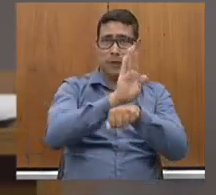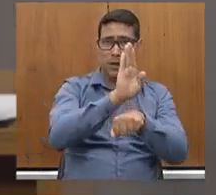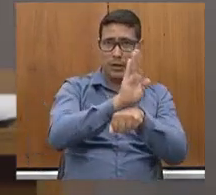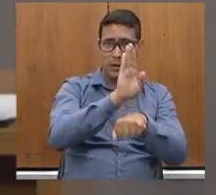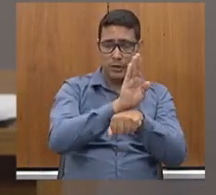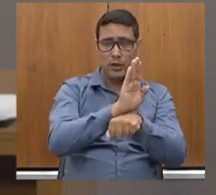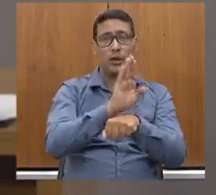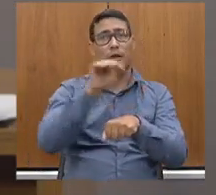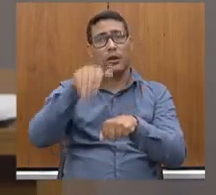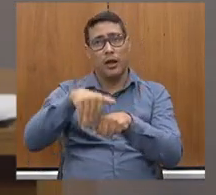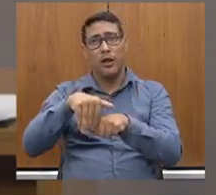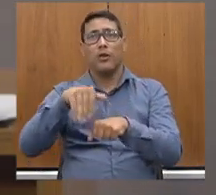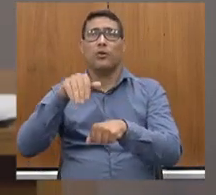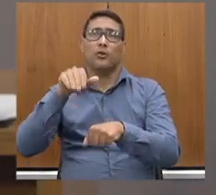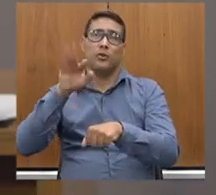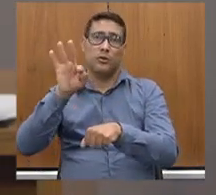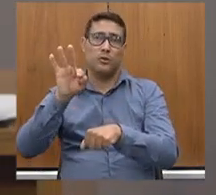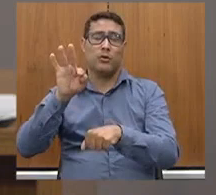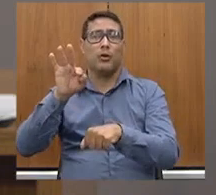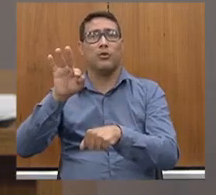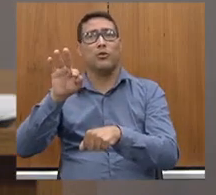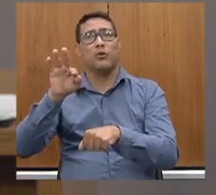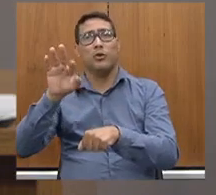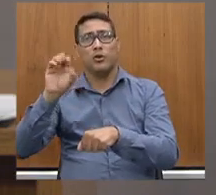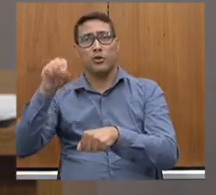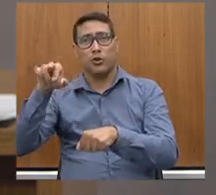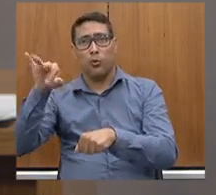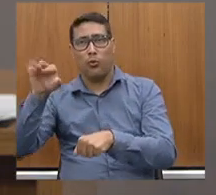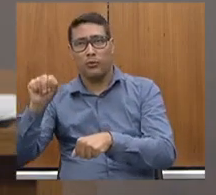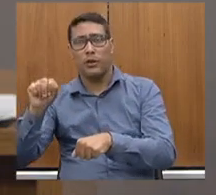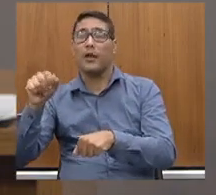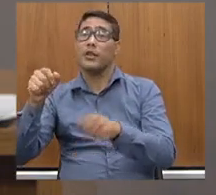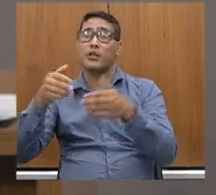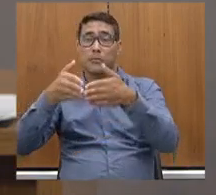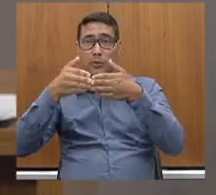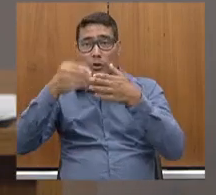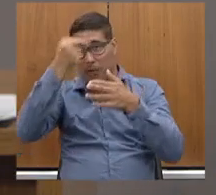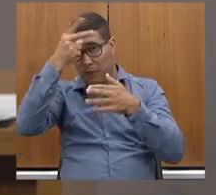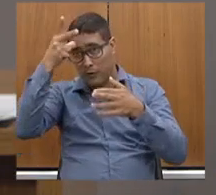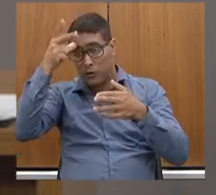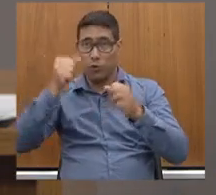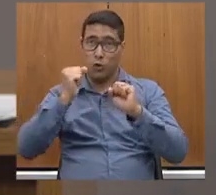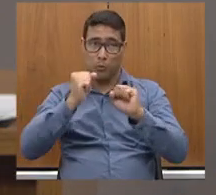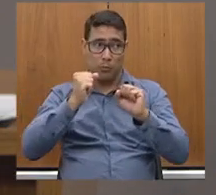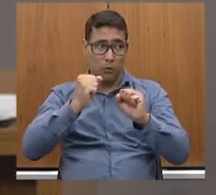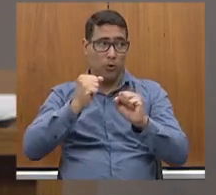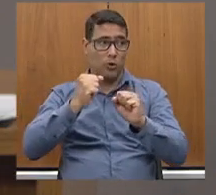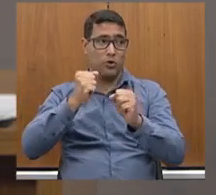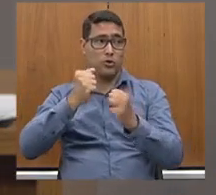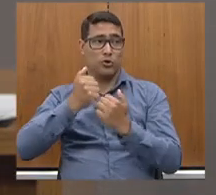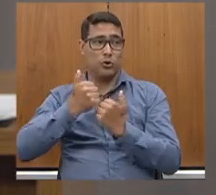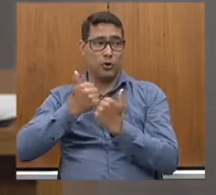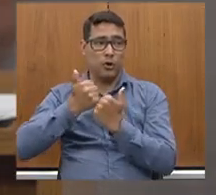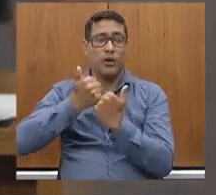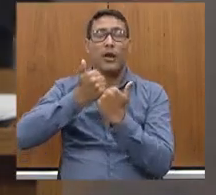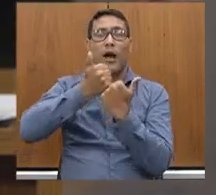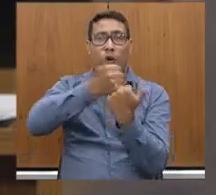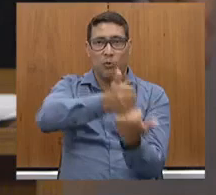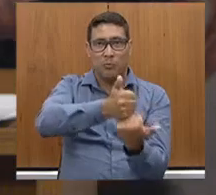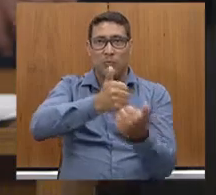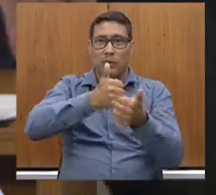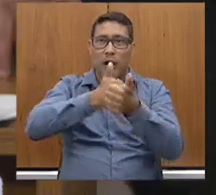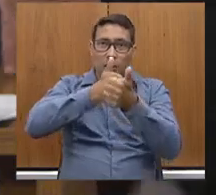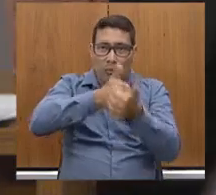nós pactuamos que as prefeituras possam acompanhar esse processo e que, em caso de